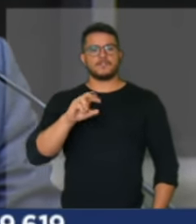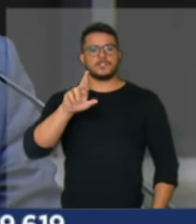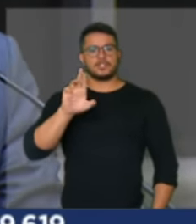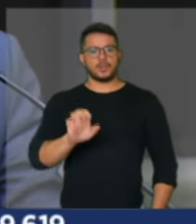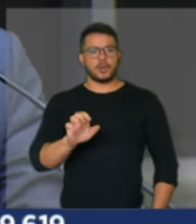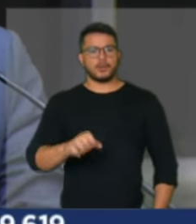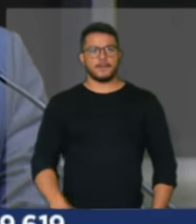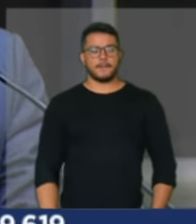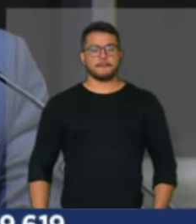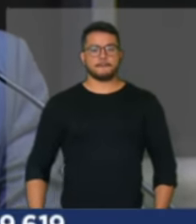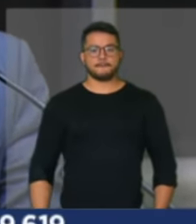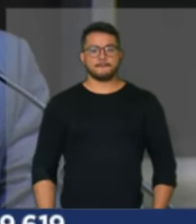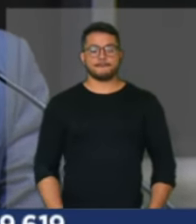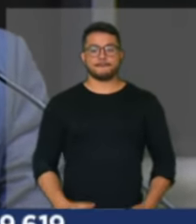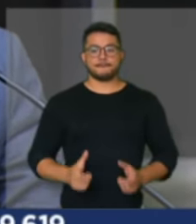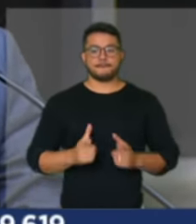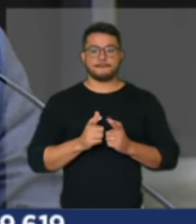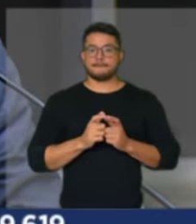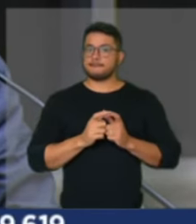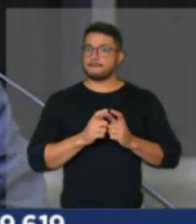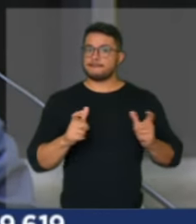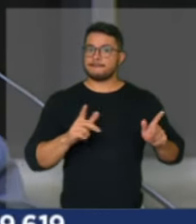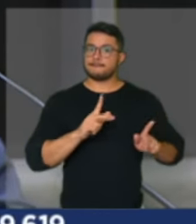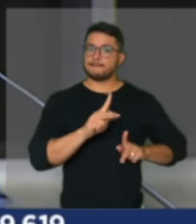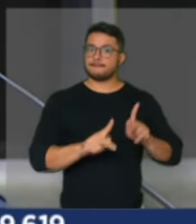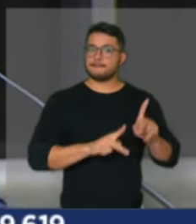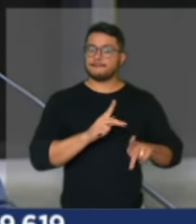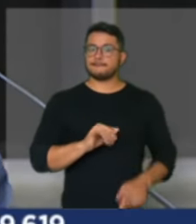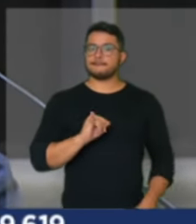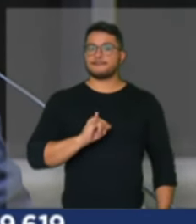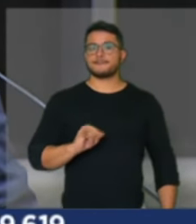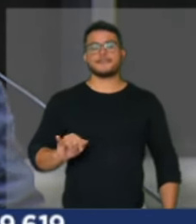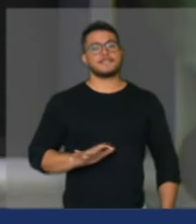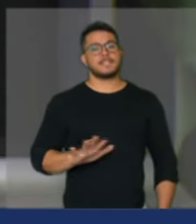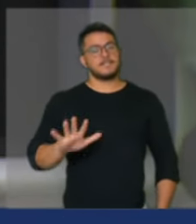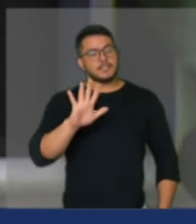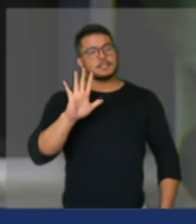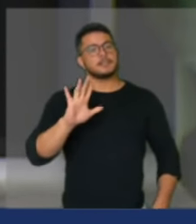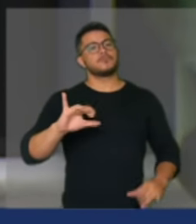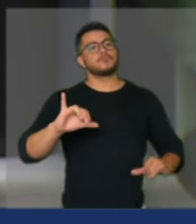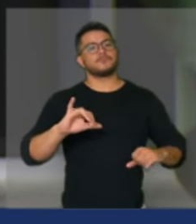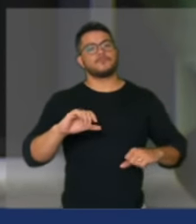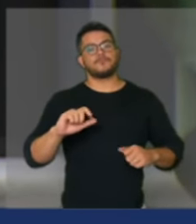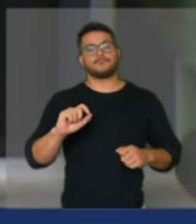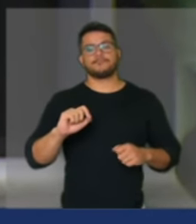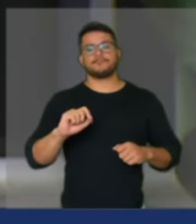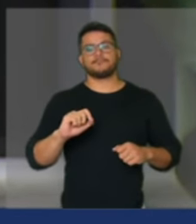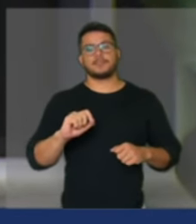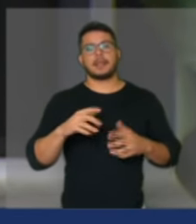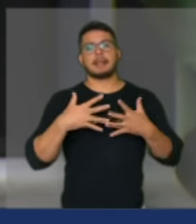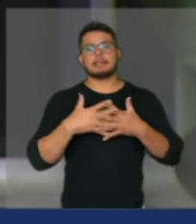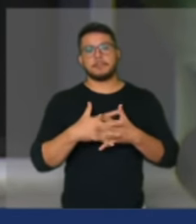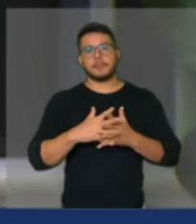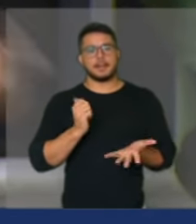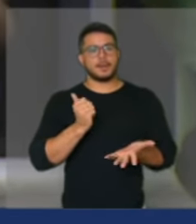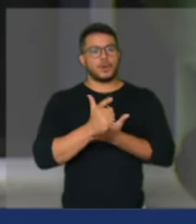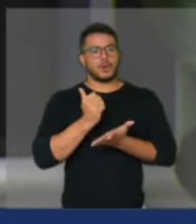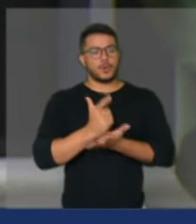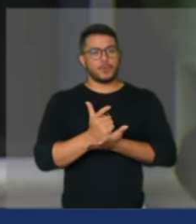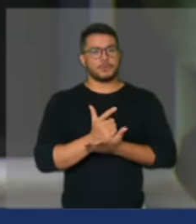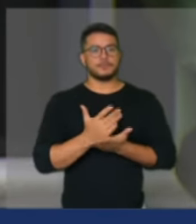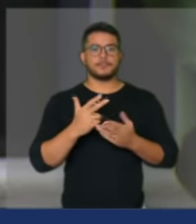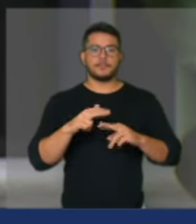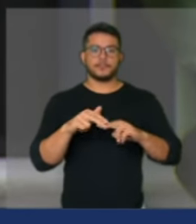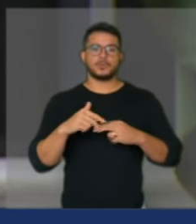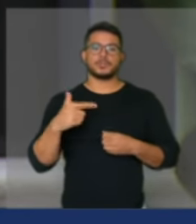povo a inflação alta eleva os preços e aí a gente compra combustível